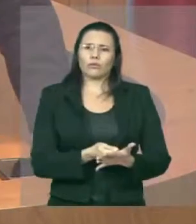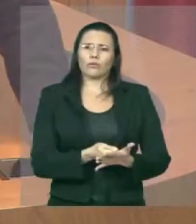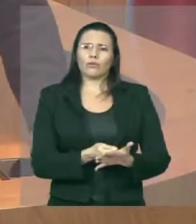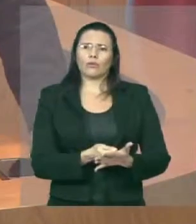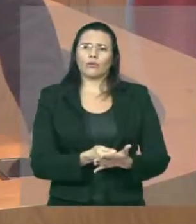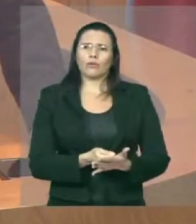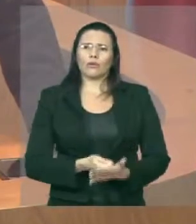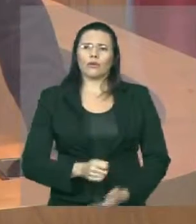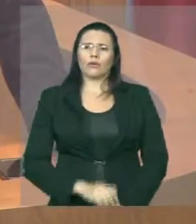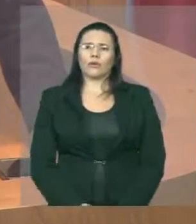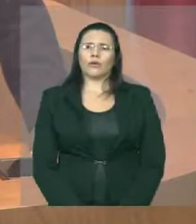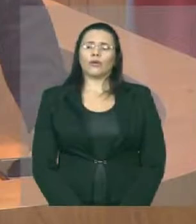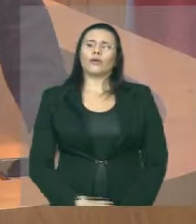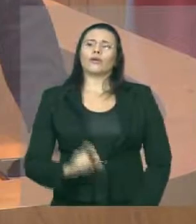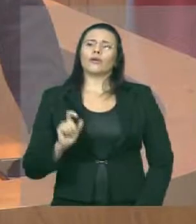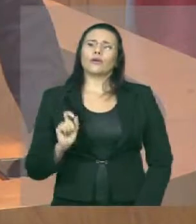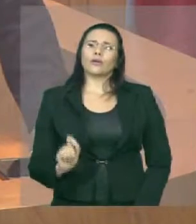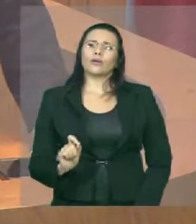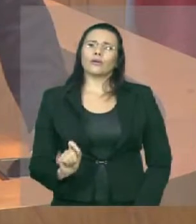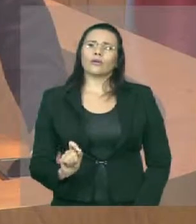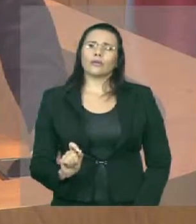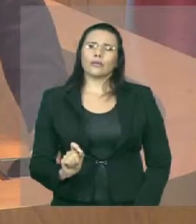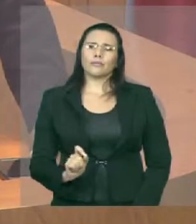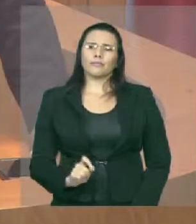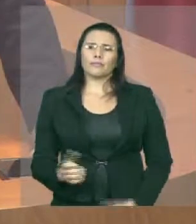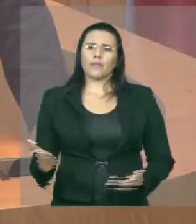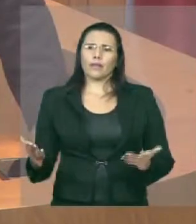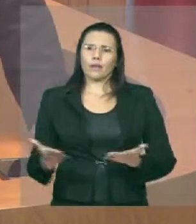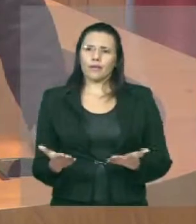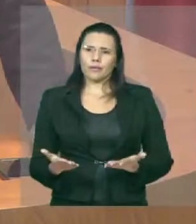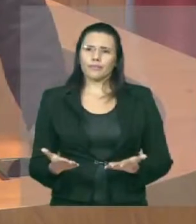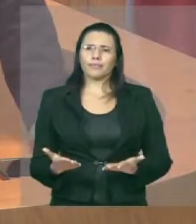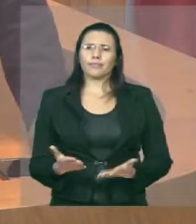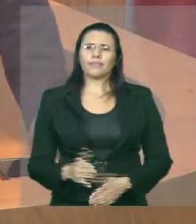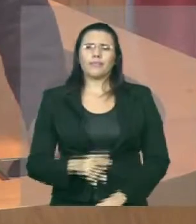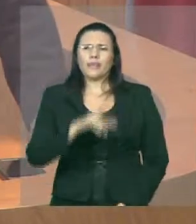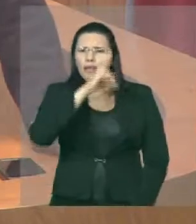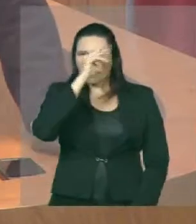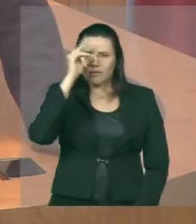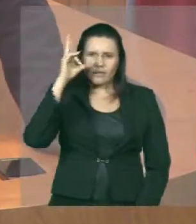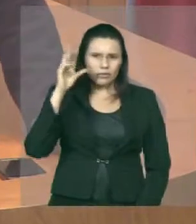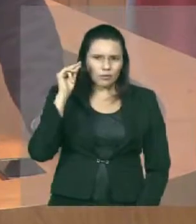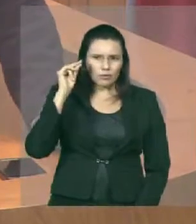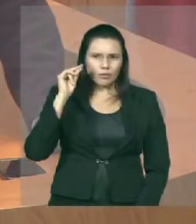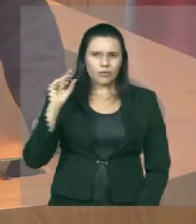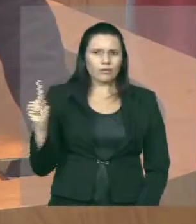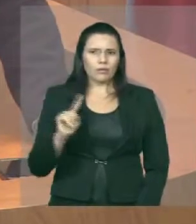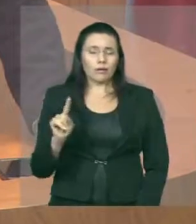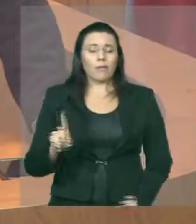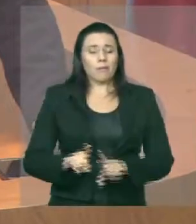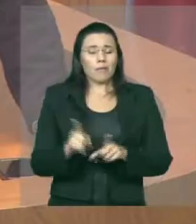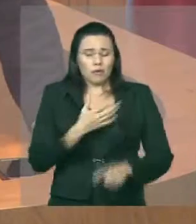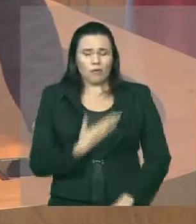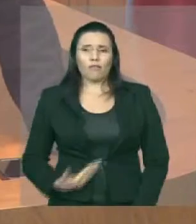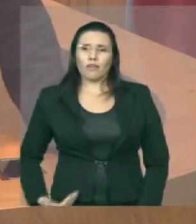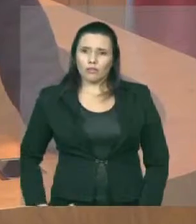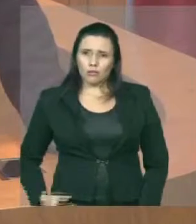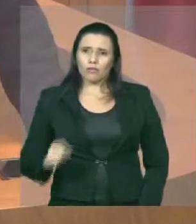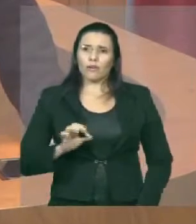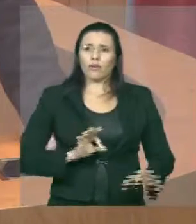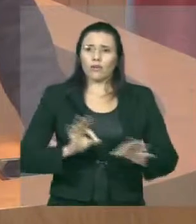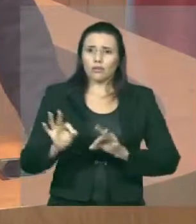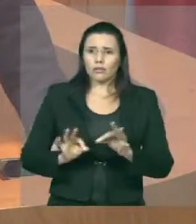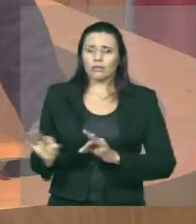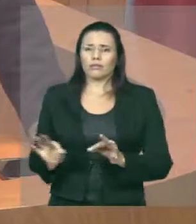dos descacamentos de companhias não mais ficarão a cargo das prefeituras e sim do próprio governo do Estado. isso é bom e